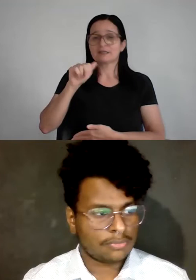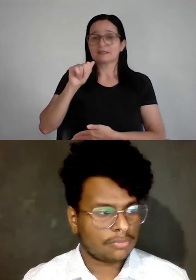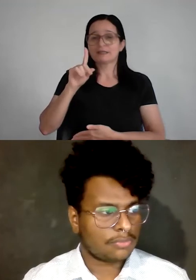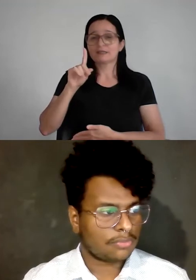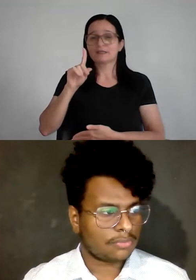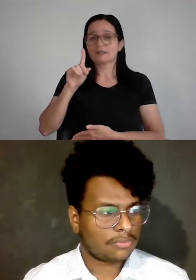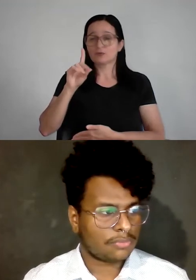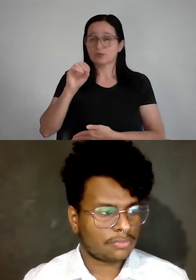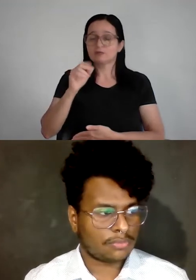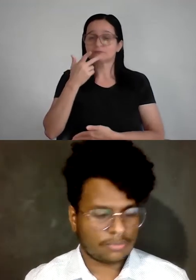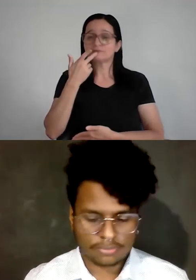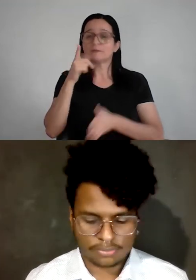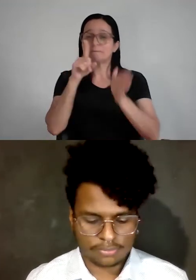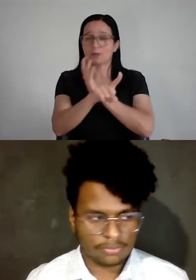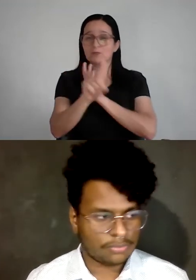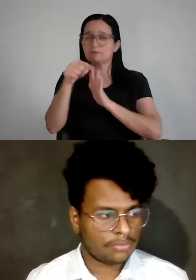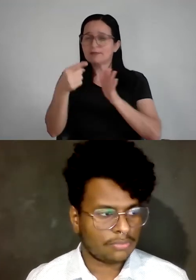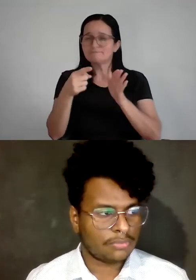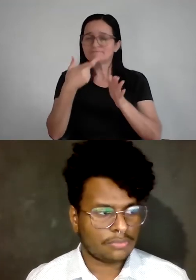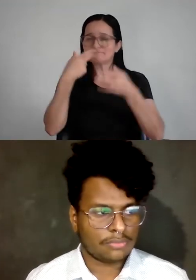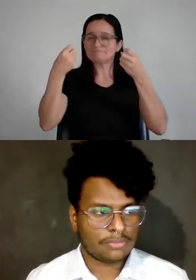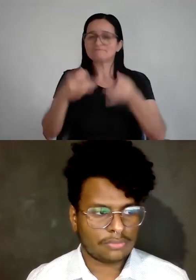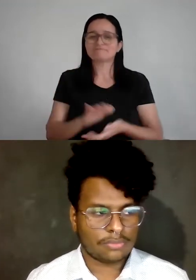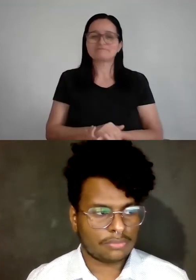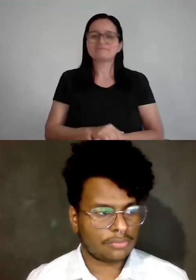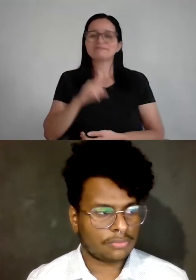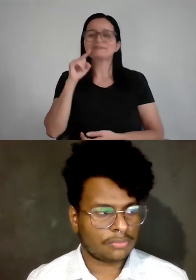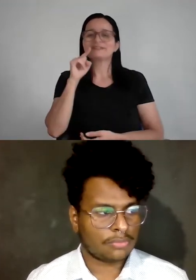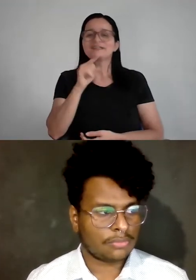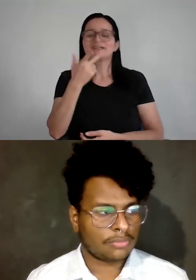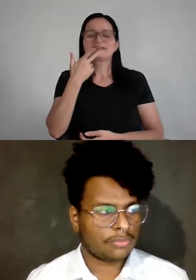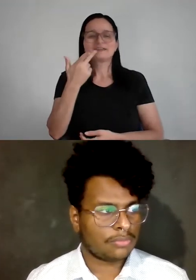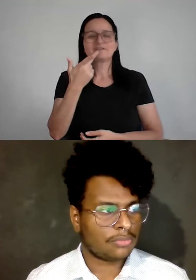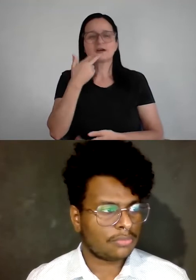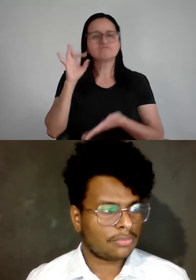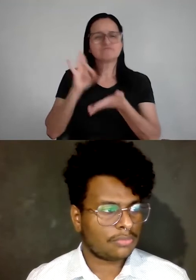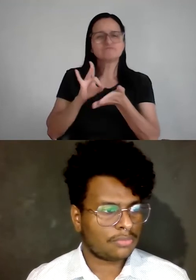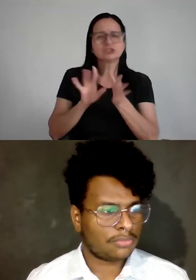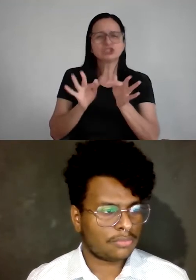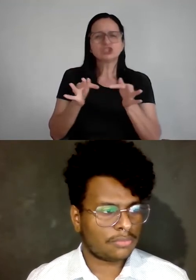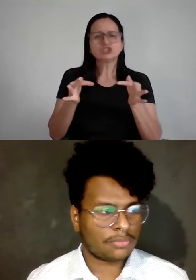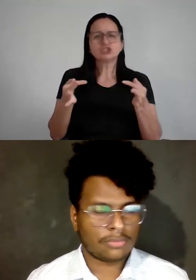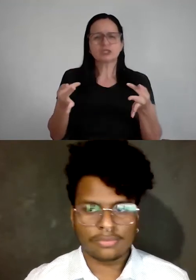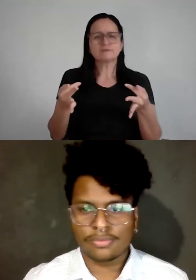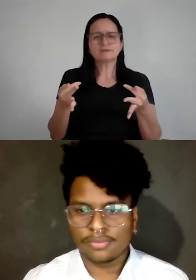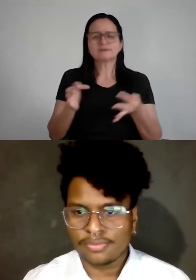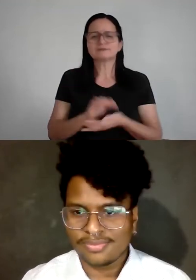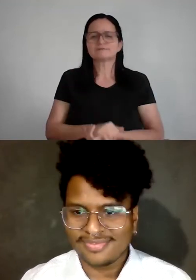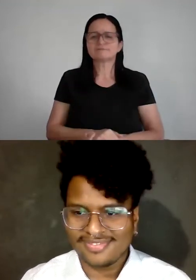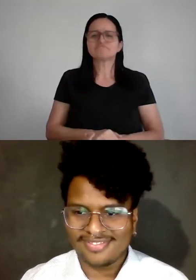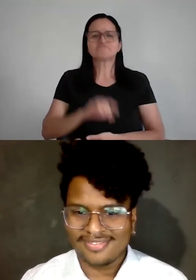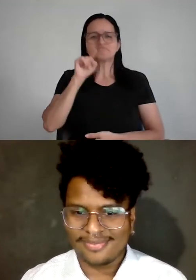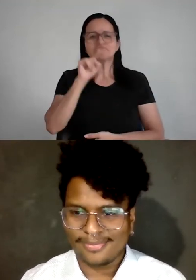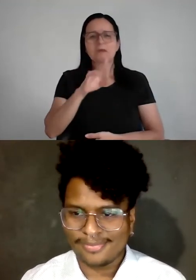destacar alguns comentários. Laser falando a verdade de forma simples, por mais lives desse cara, ele é fera.